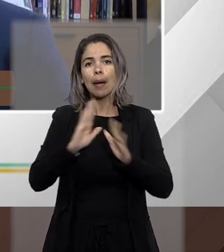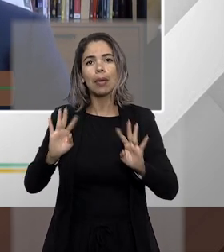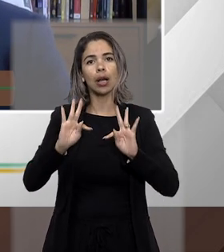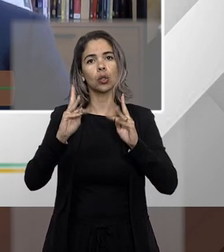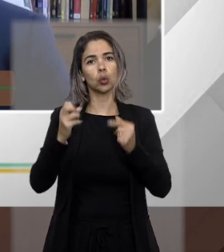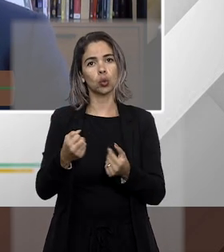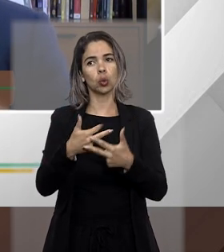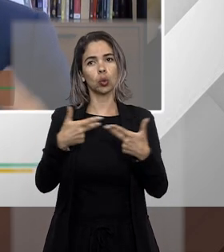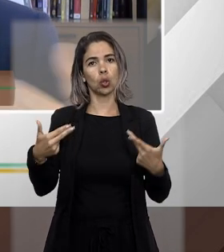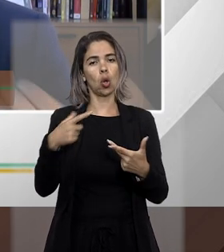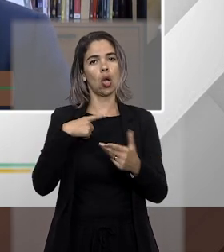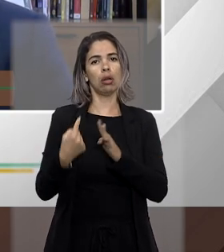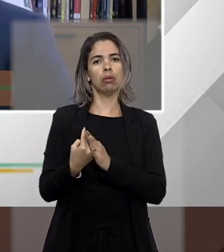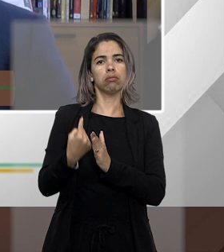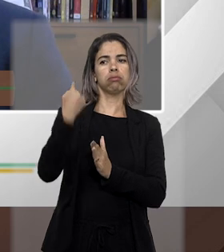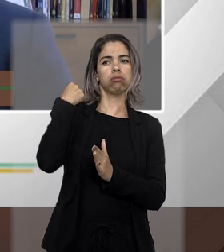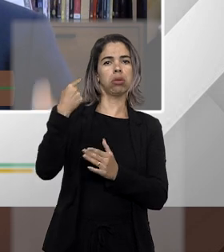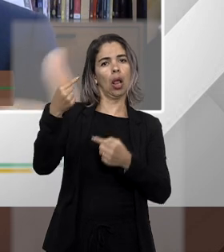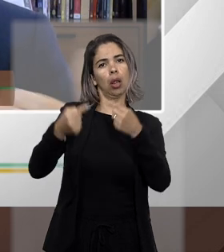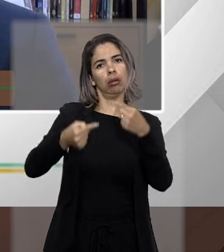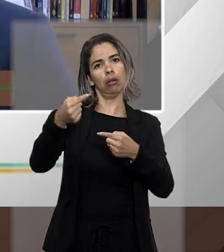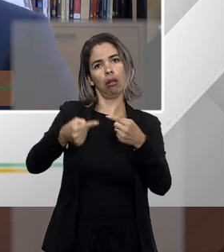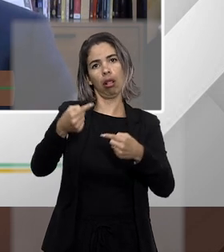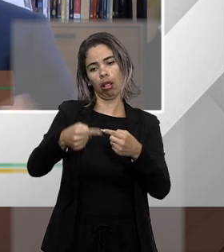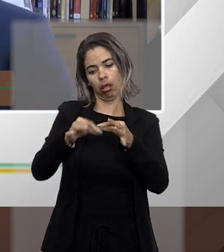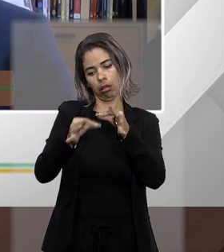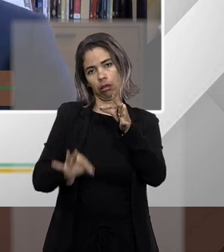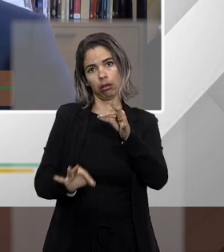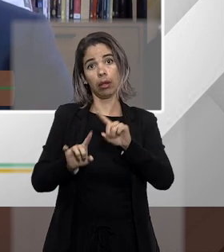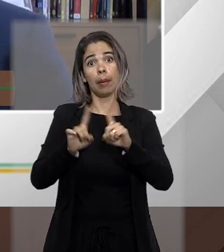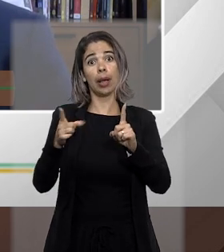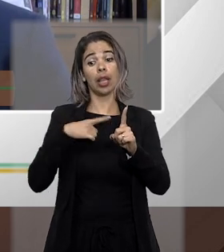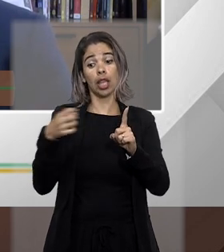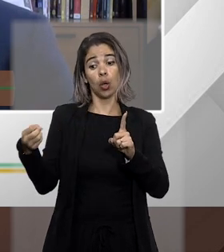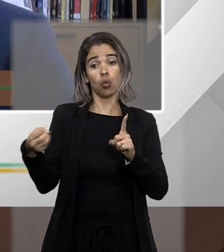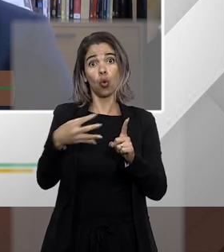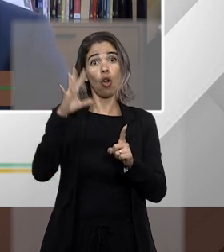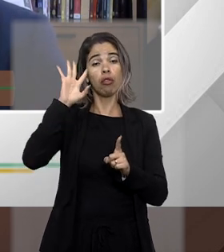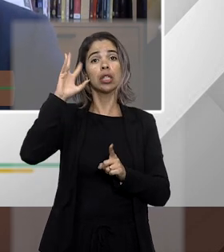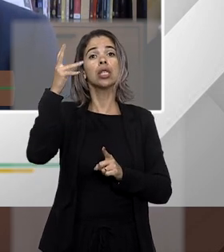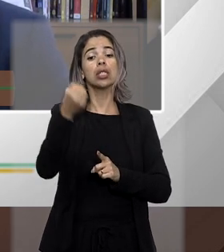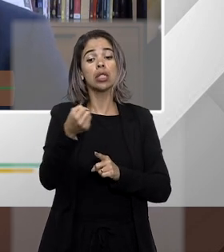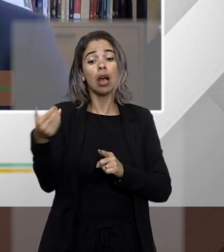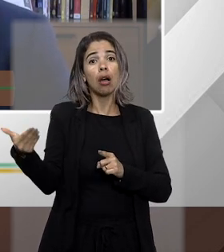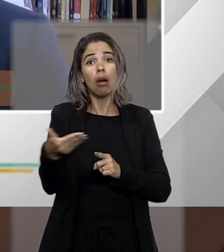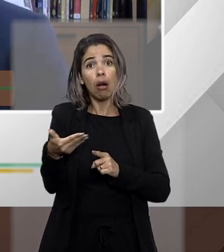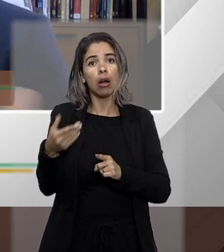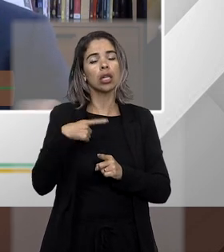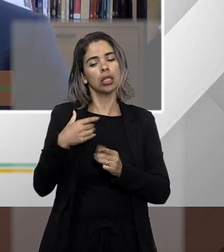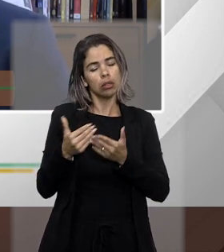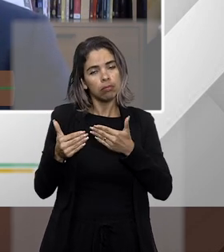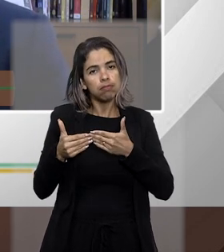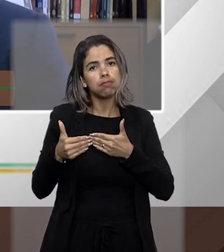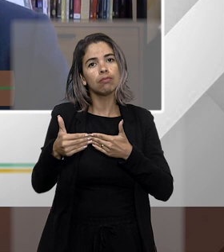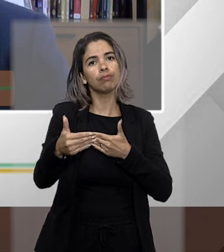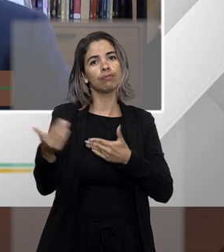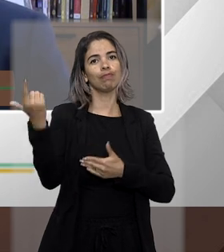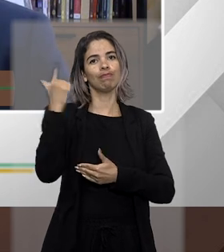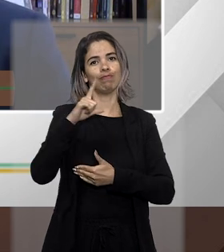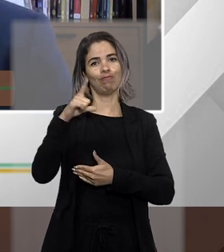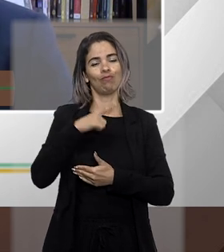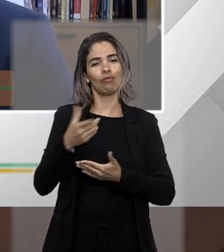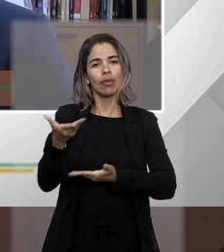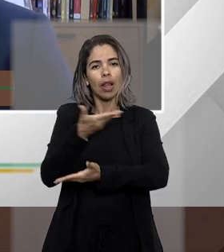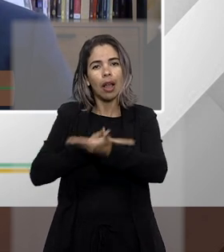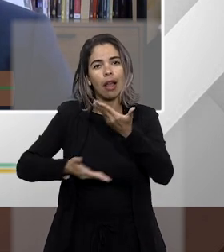nós vamos ter uma nova decisão e essa nova decisão que vai criar um parâmetro na relação processual então a partir